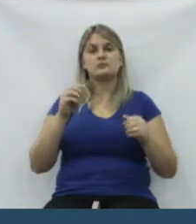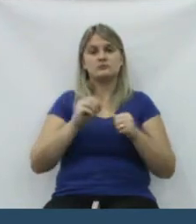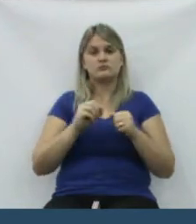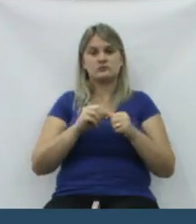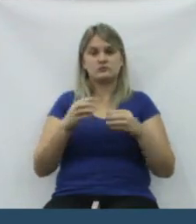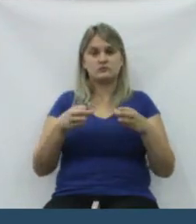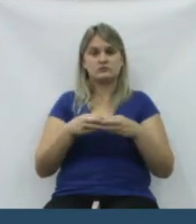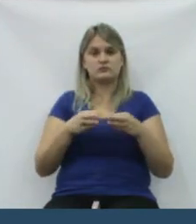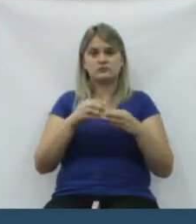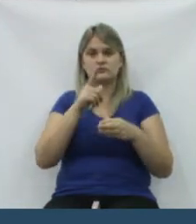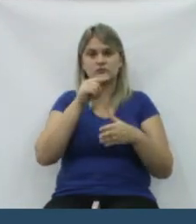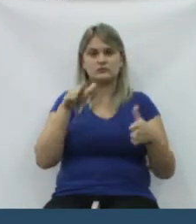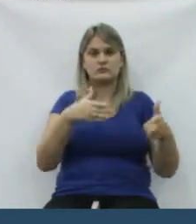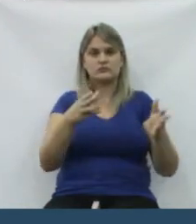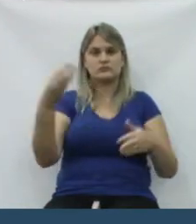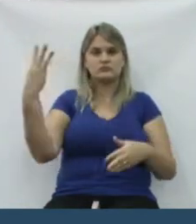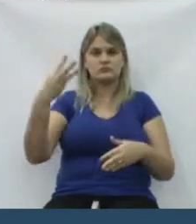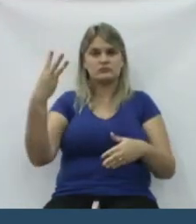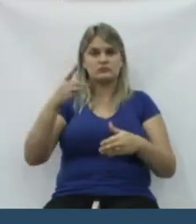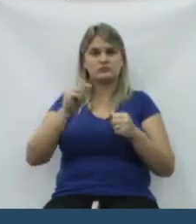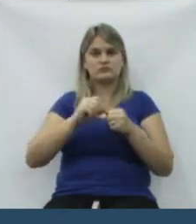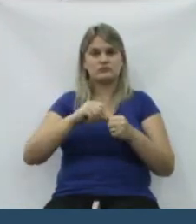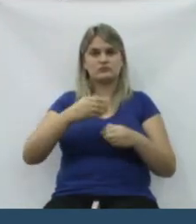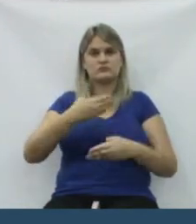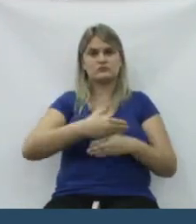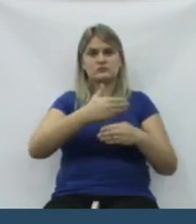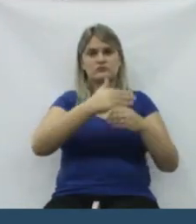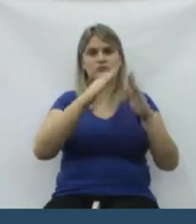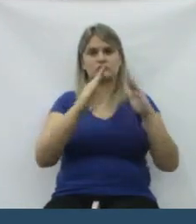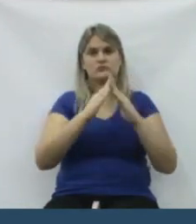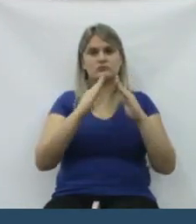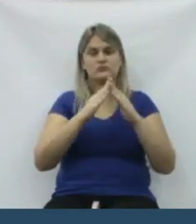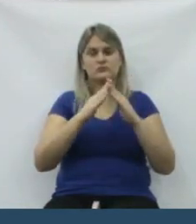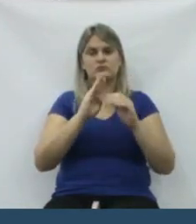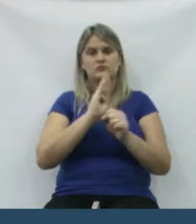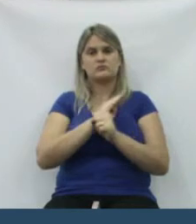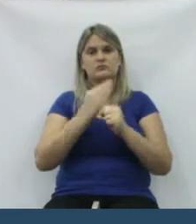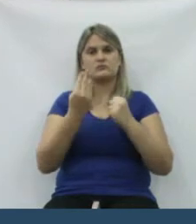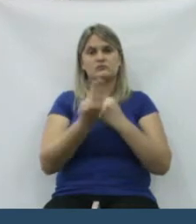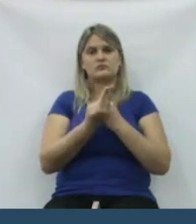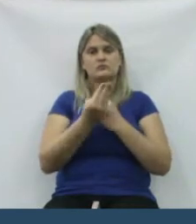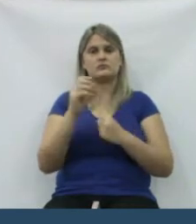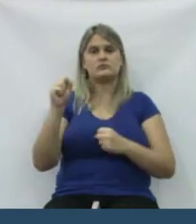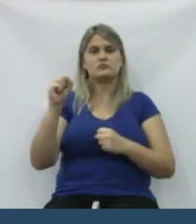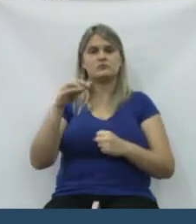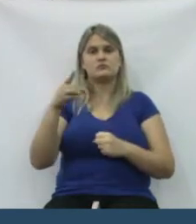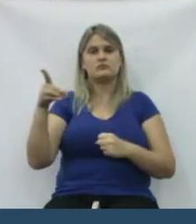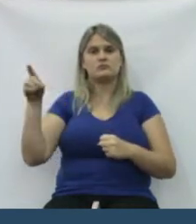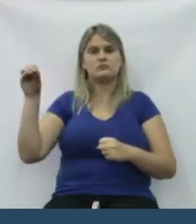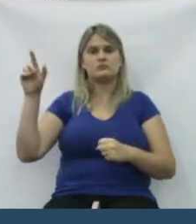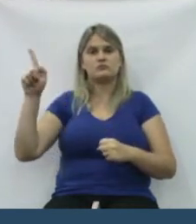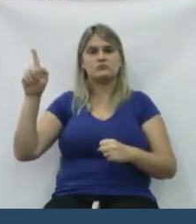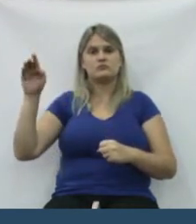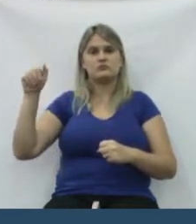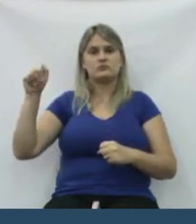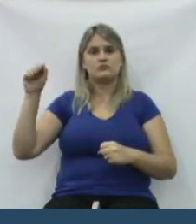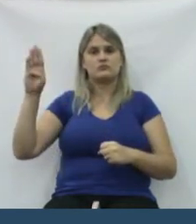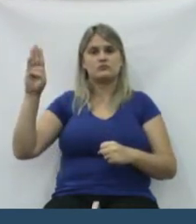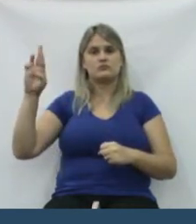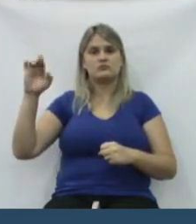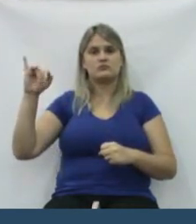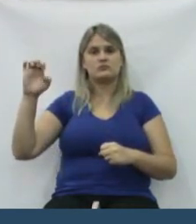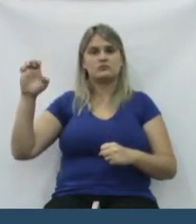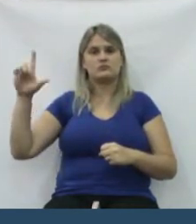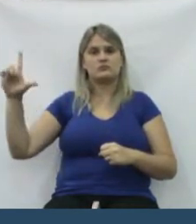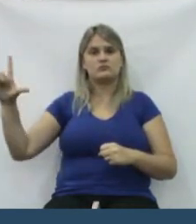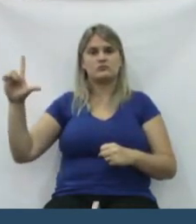Ribeirinha 3, que está sendo feita as Casas lá no bairro